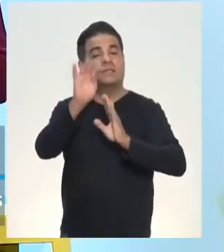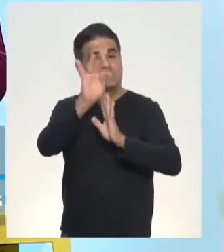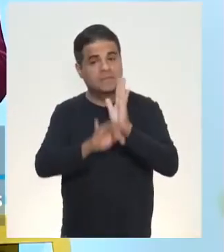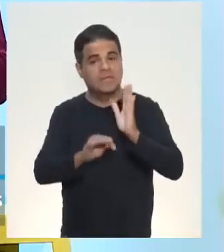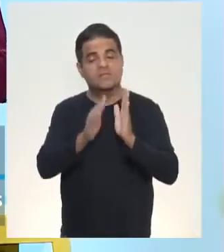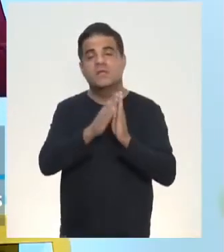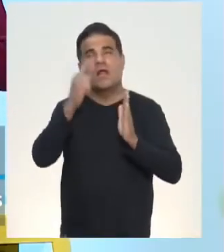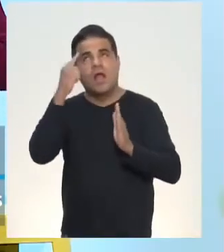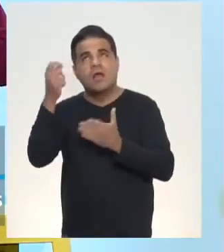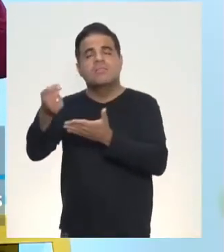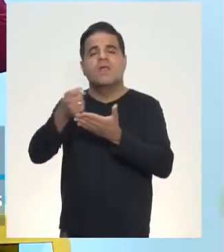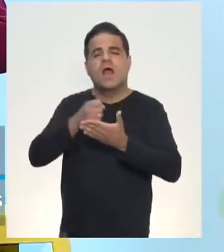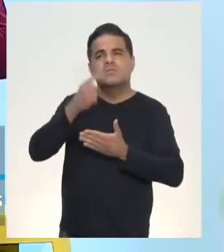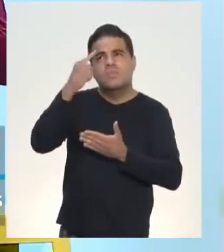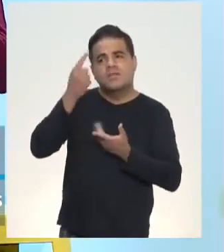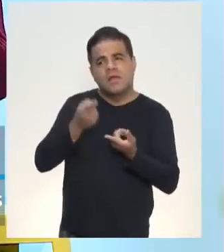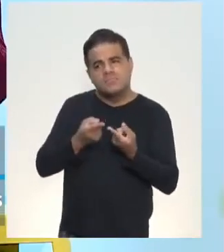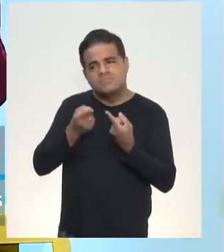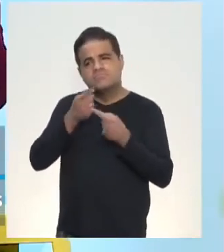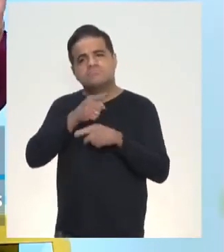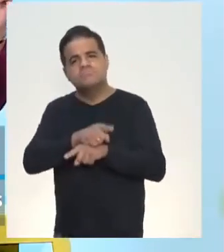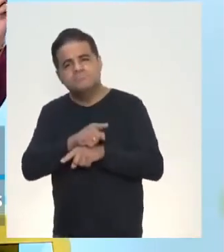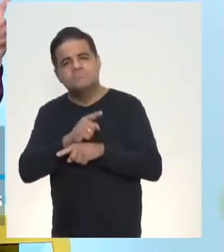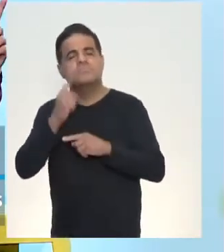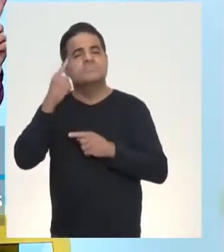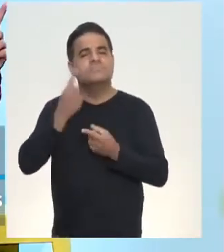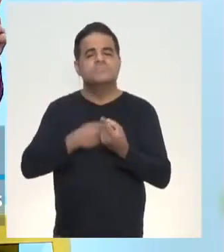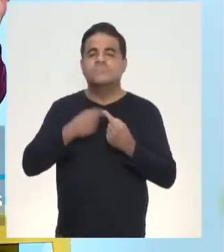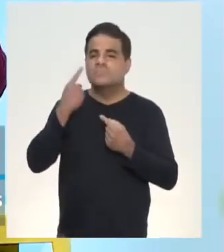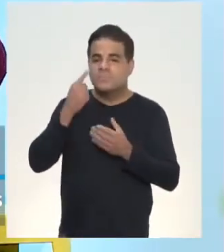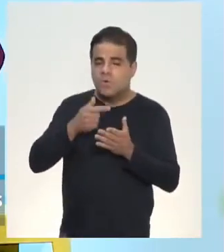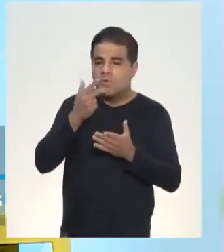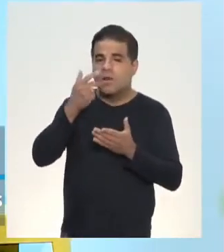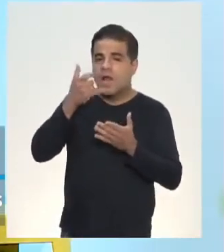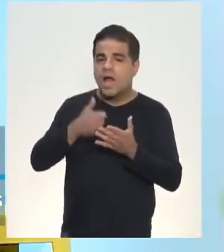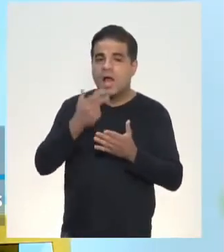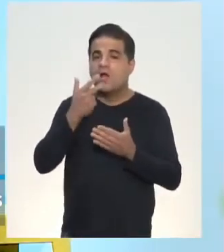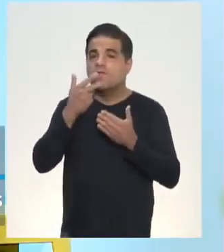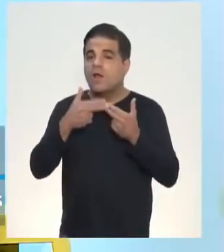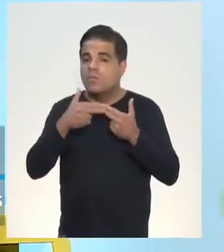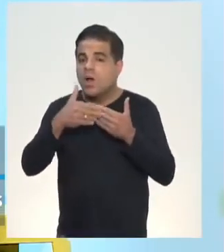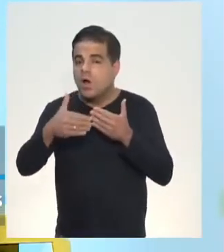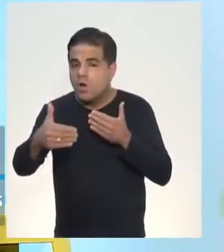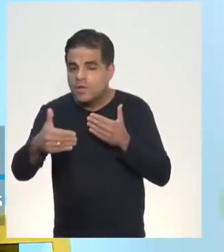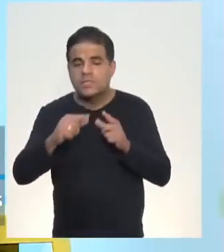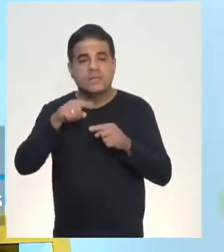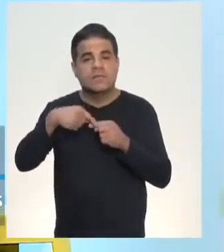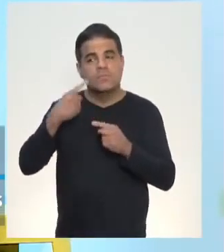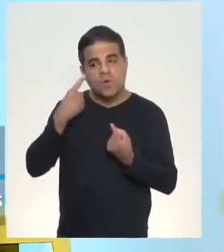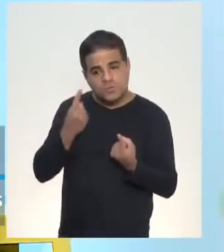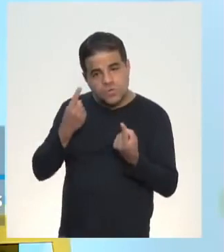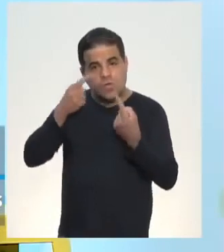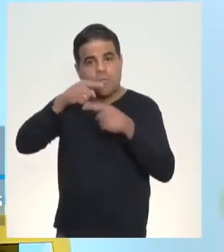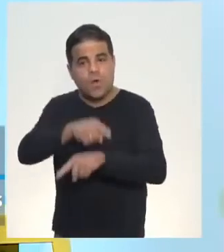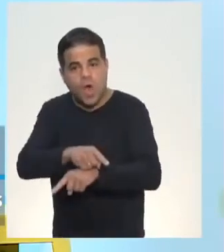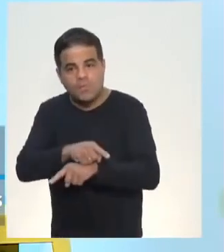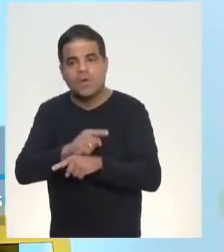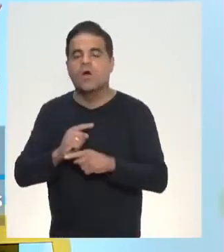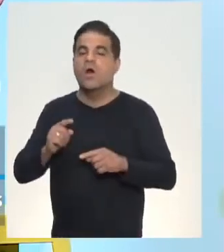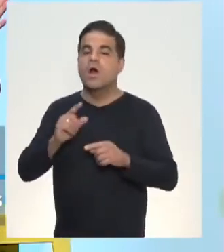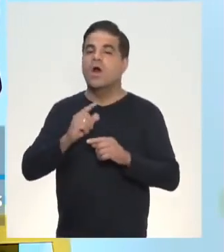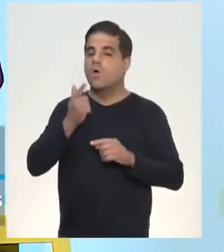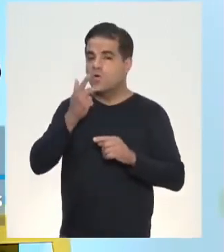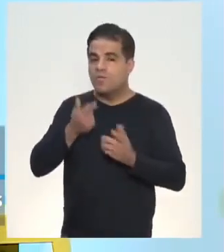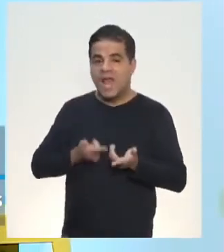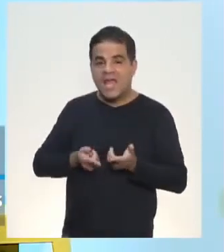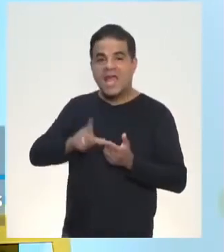trazendo uma ideia oposta ao que foi dito antes. Então, eu venho falando uma coisa e eu vou me opor totalmente ao que eu disse